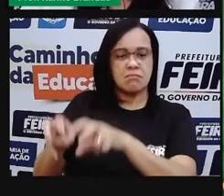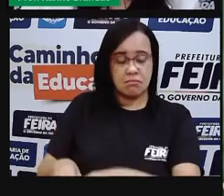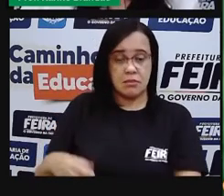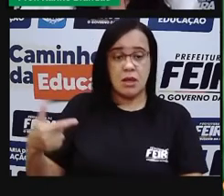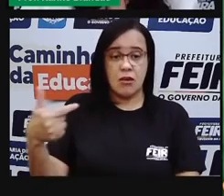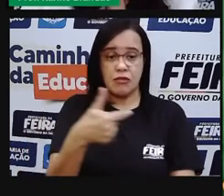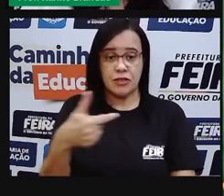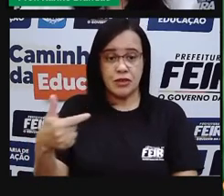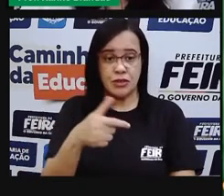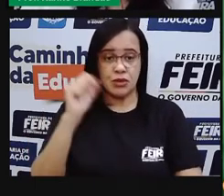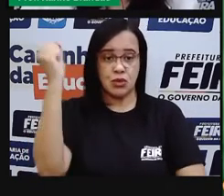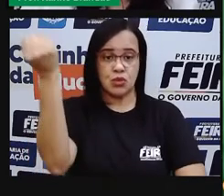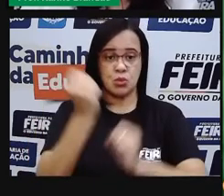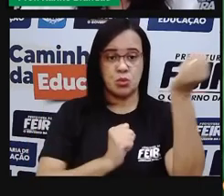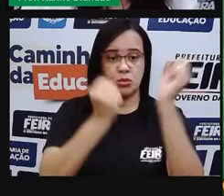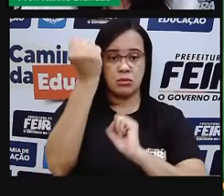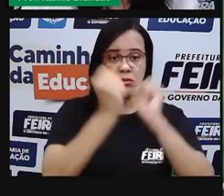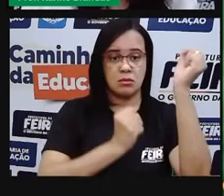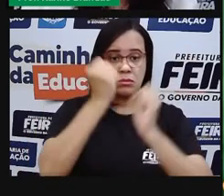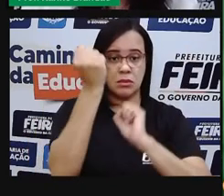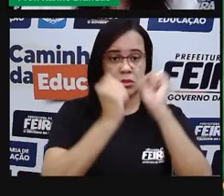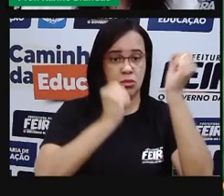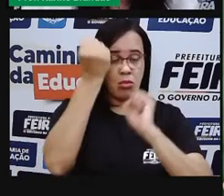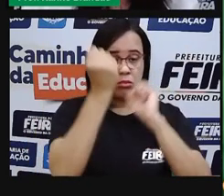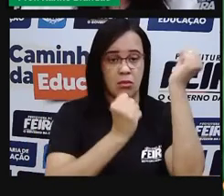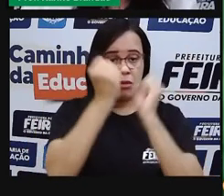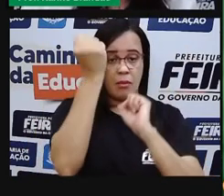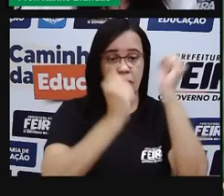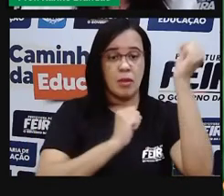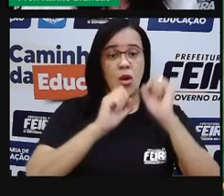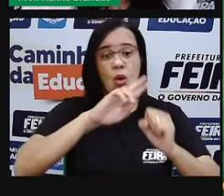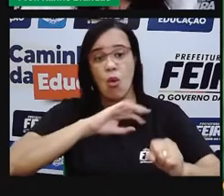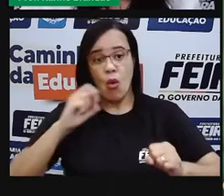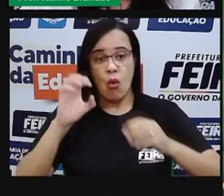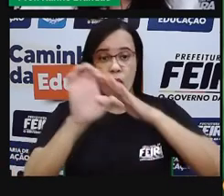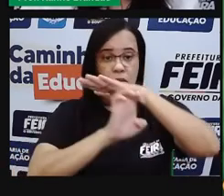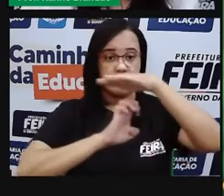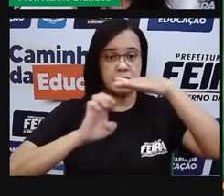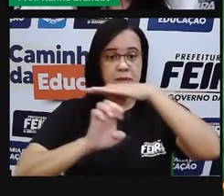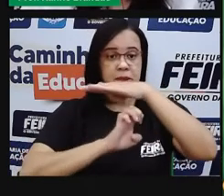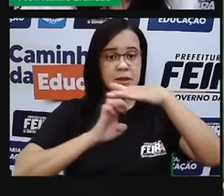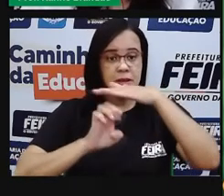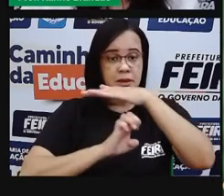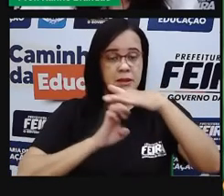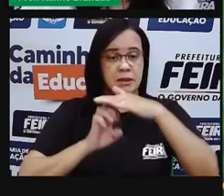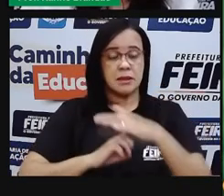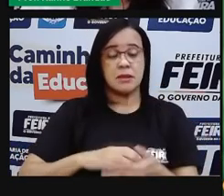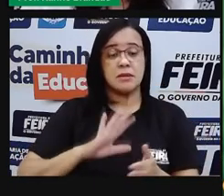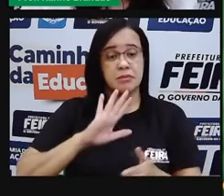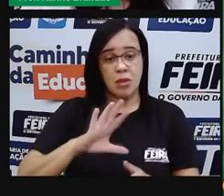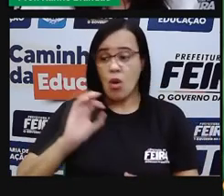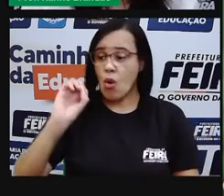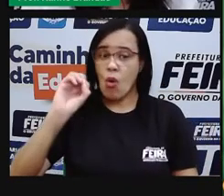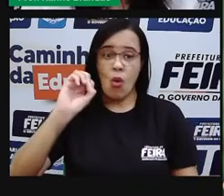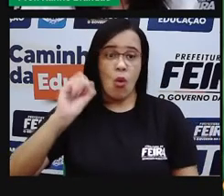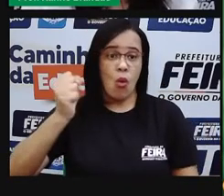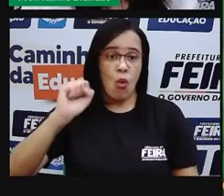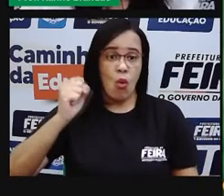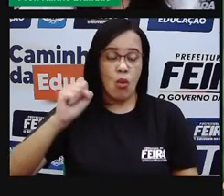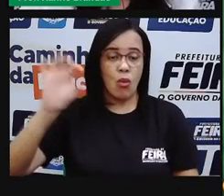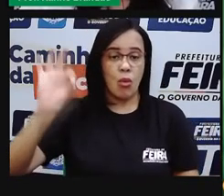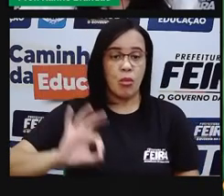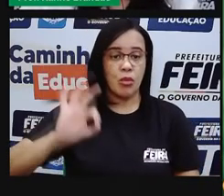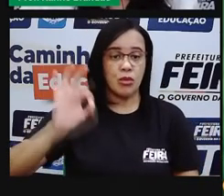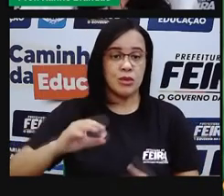pela indústria e pela produção de energia, os hidrelétricos. E só 8% é de uso doméstico.